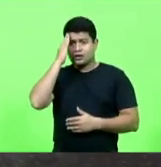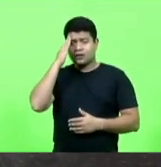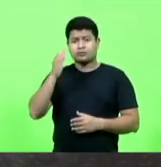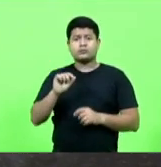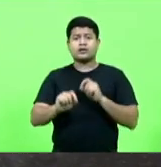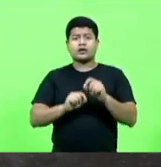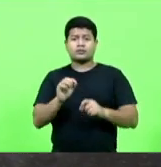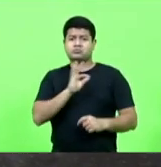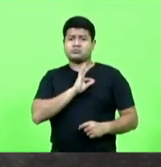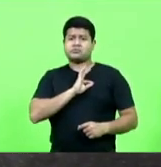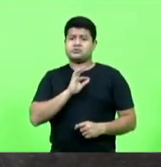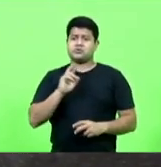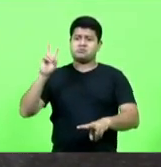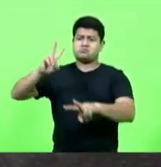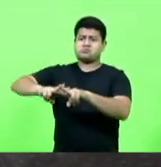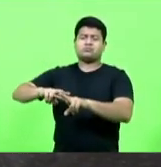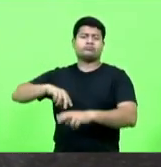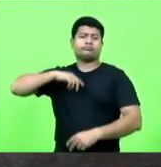prendê-lo,